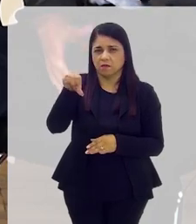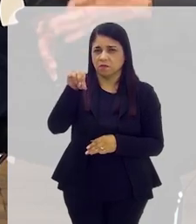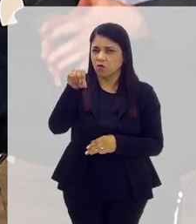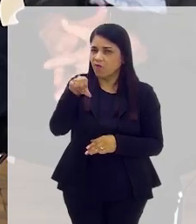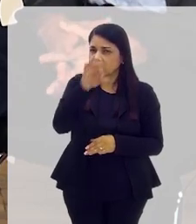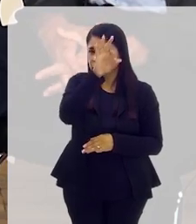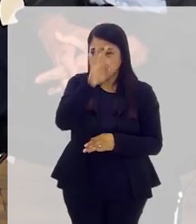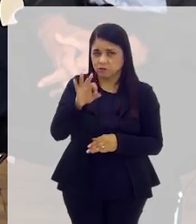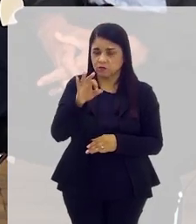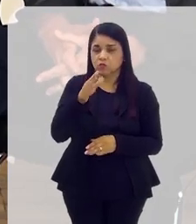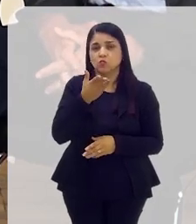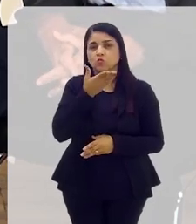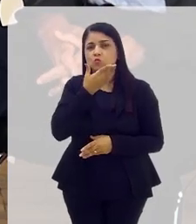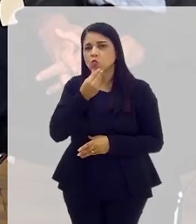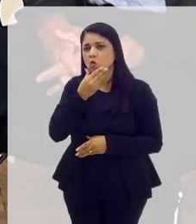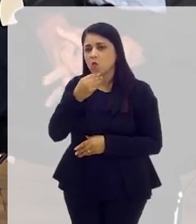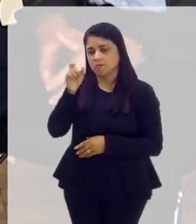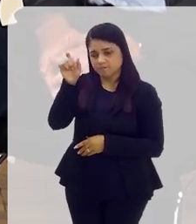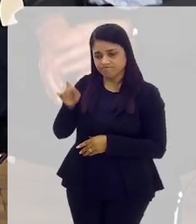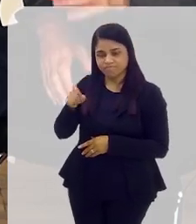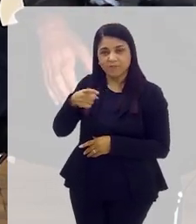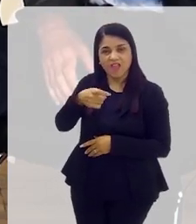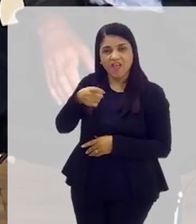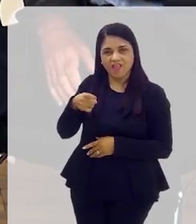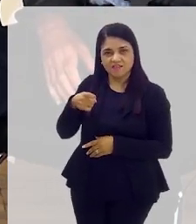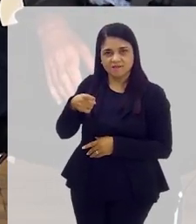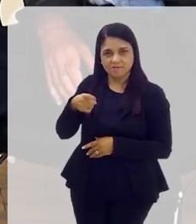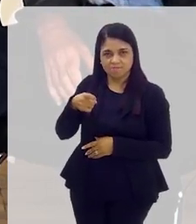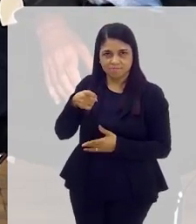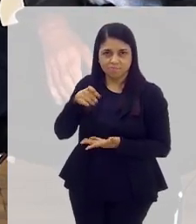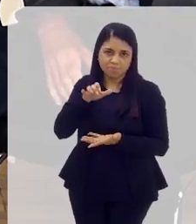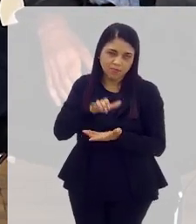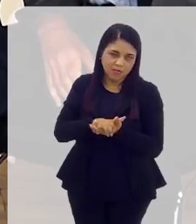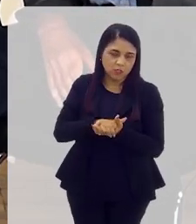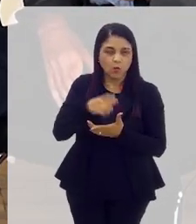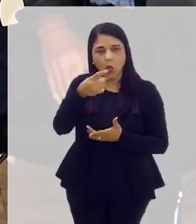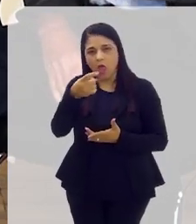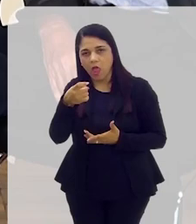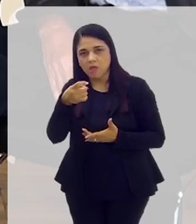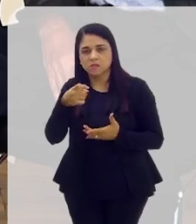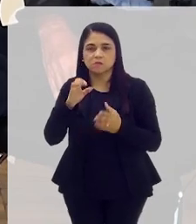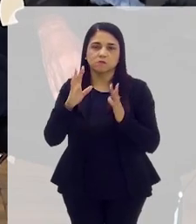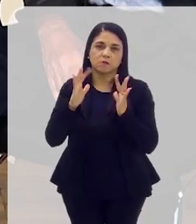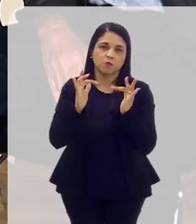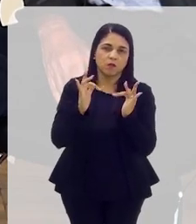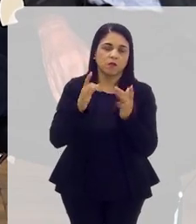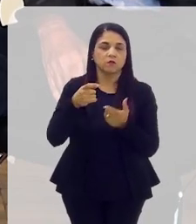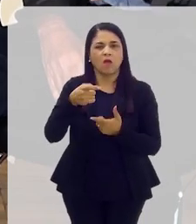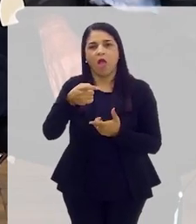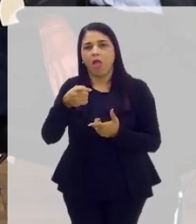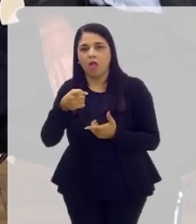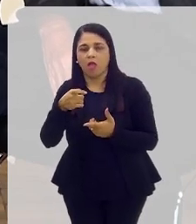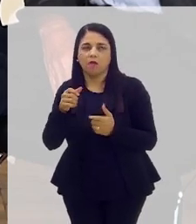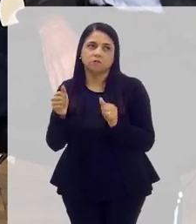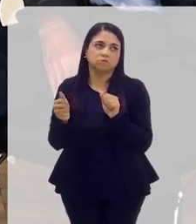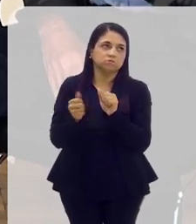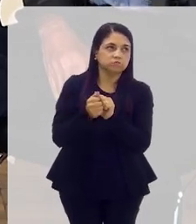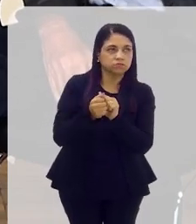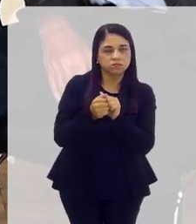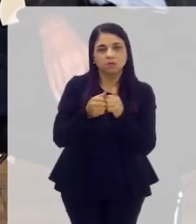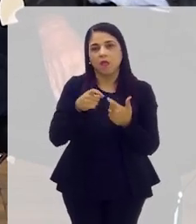% das vezes, tem um homem ex-envolvido, ex-marido, ex-namorado, ex